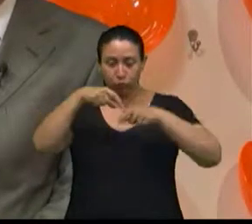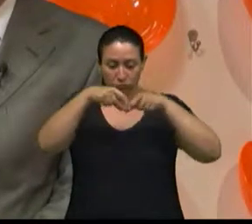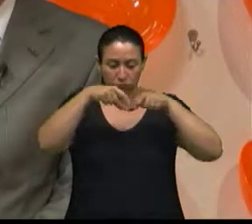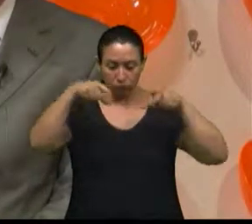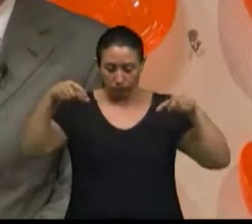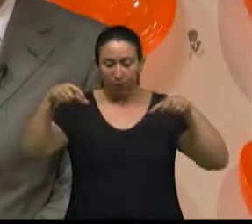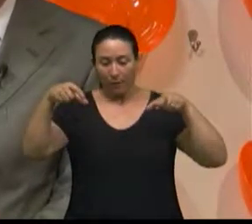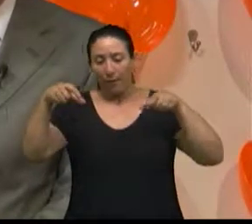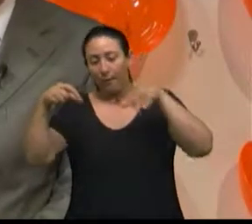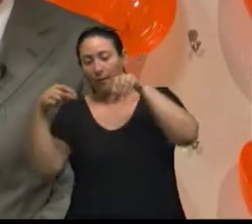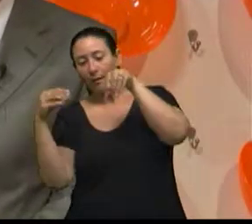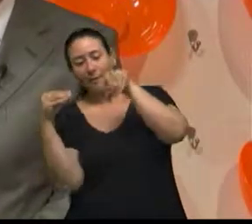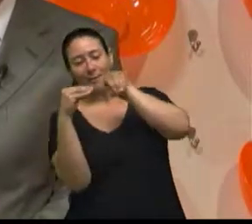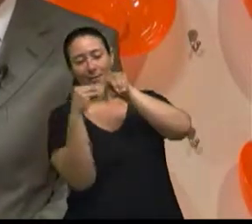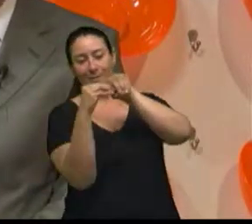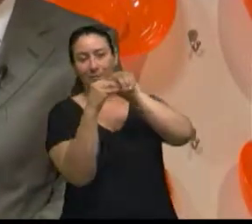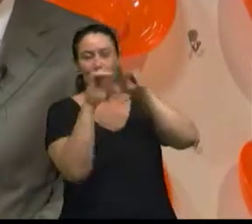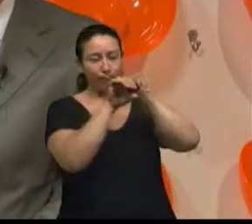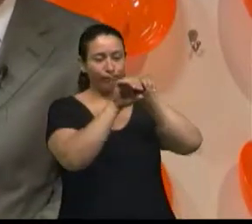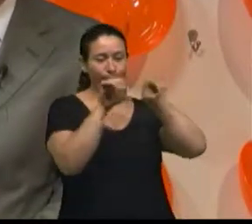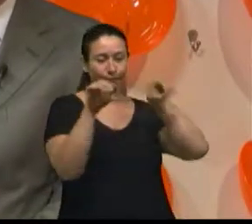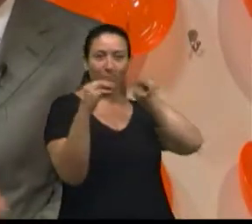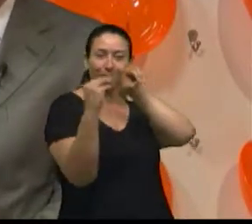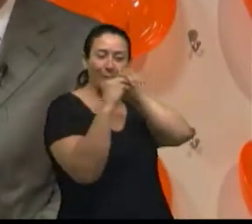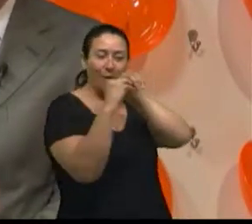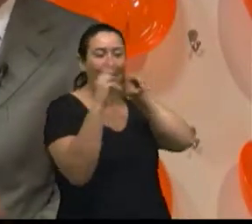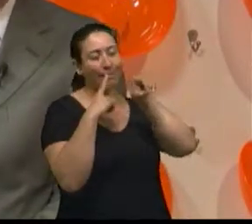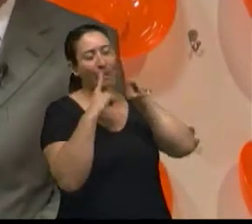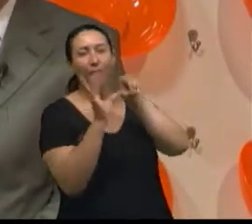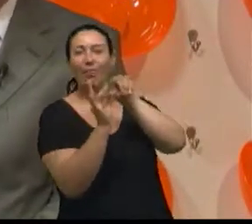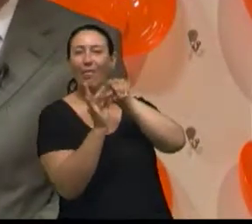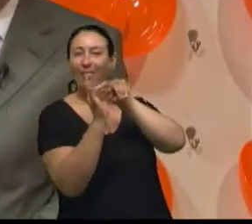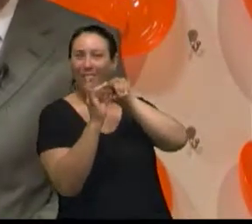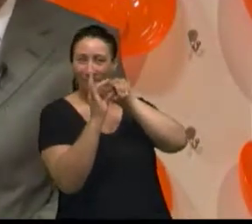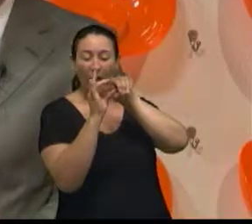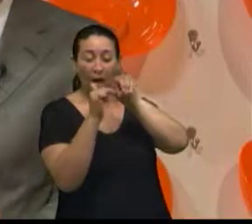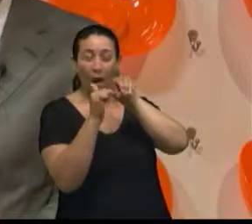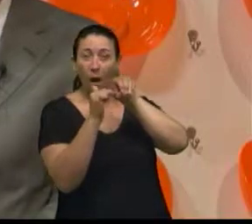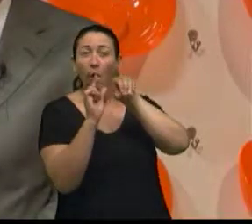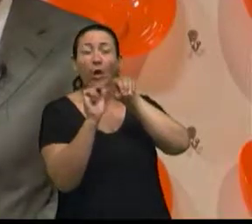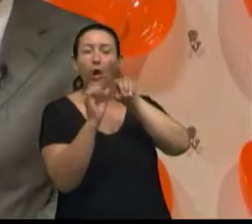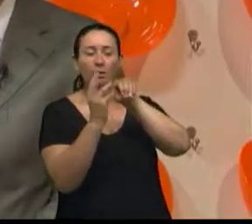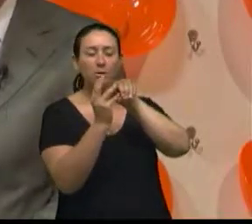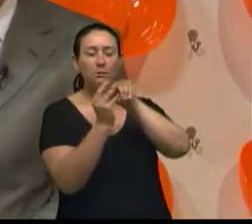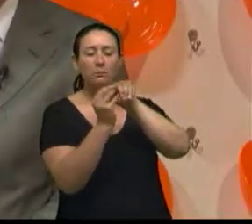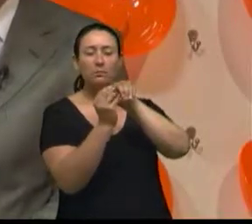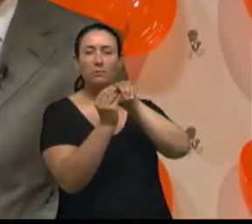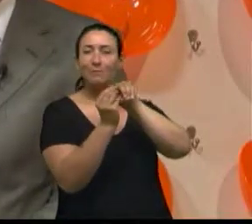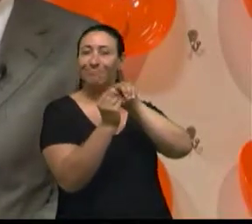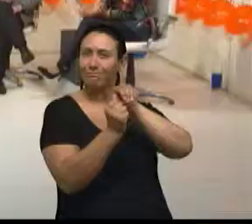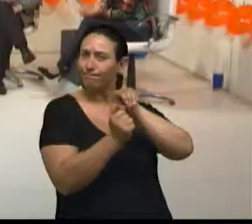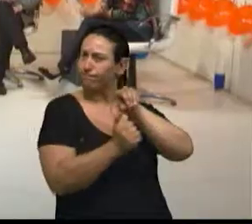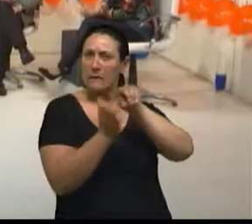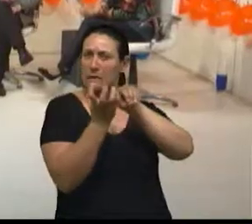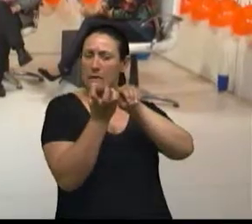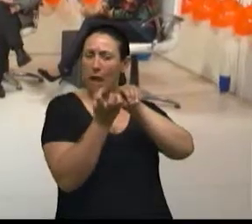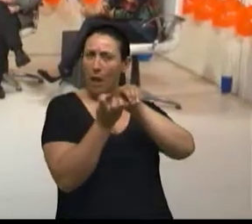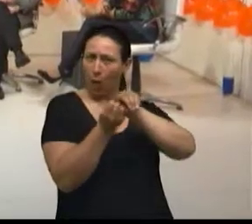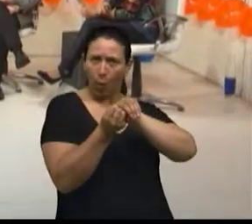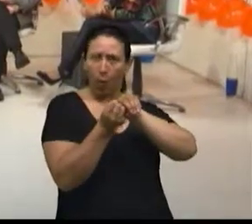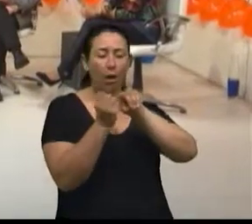perda de massa óssea, principalmente nas mulheres, né? E principalmente a partir da menopausa, que começaria muitas vezes a partir dos 40 anos.